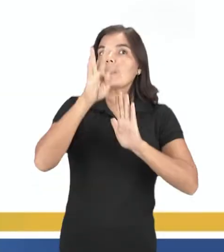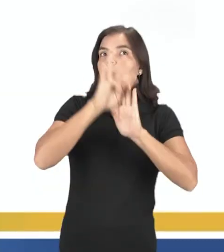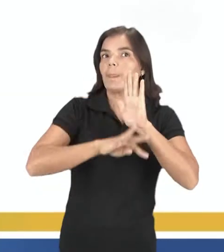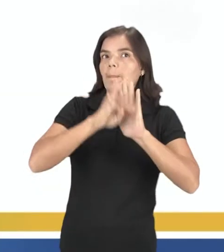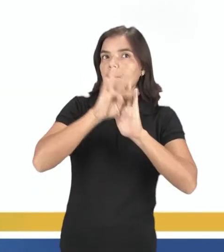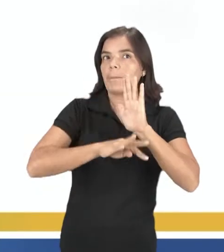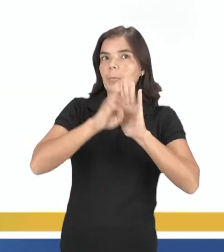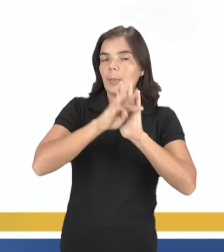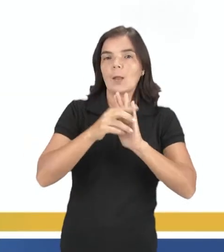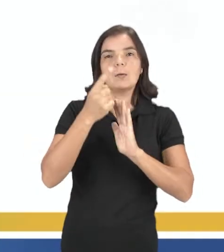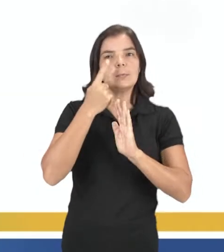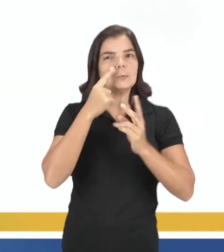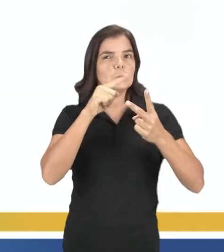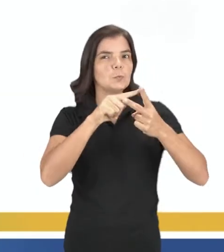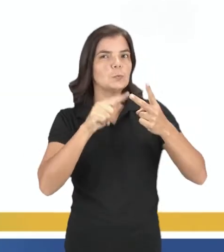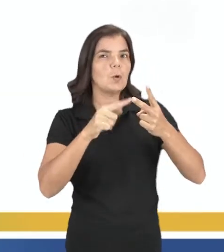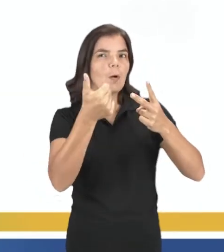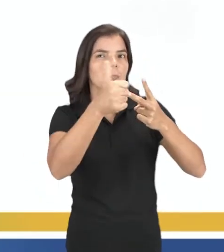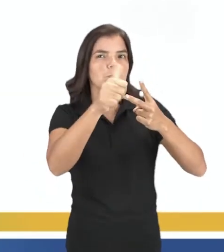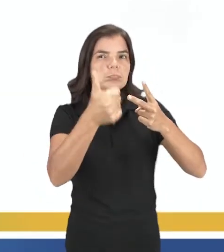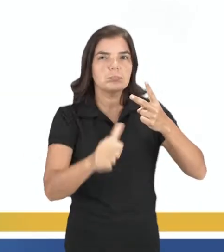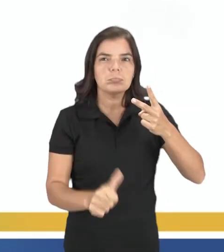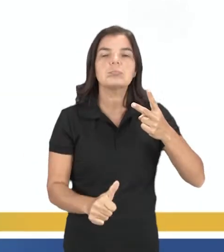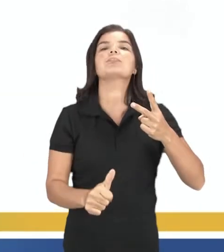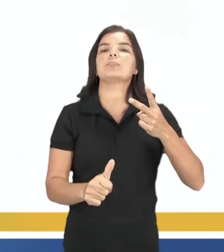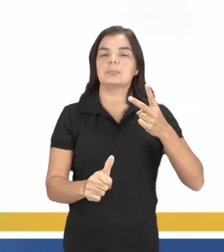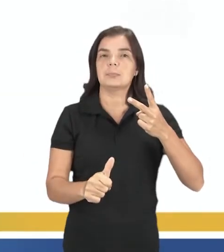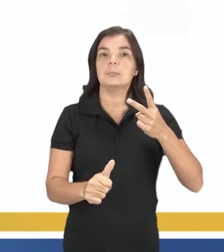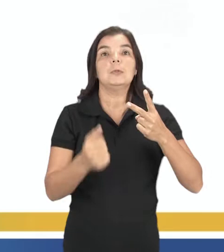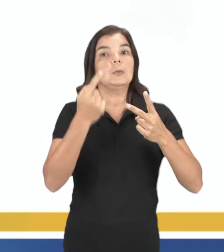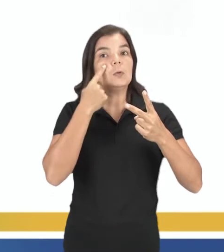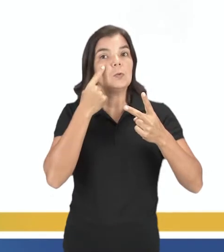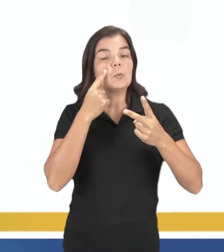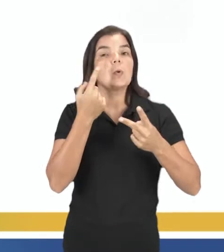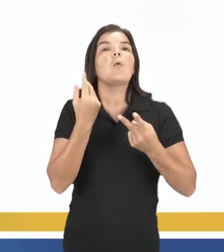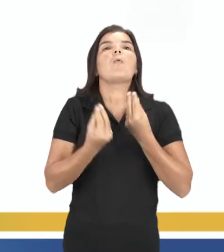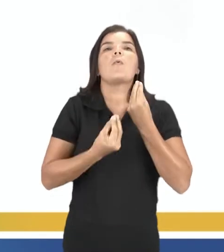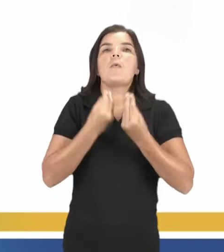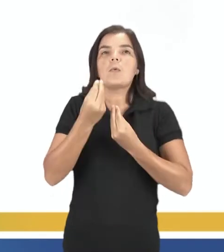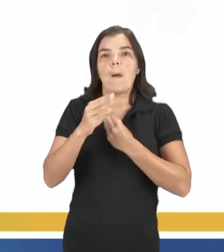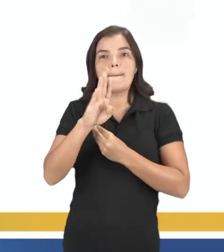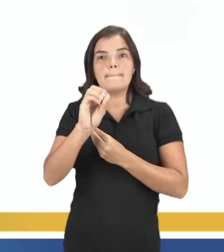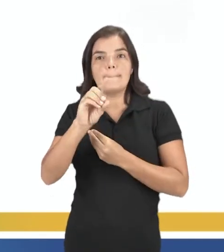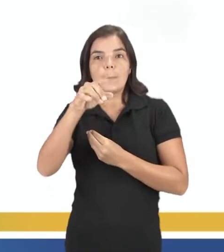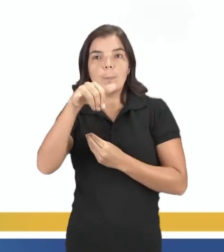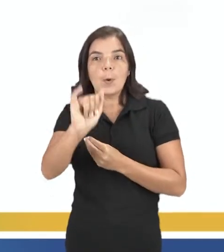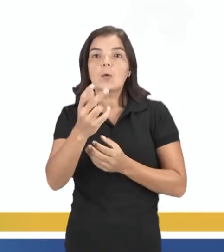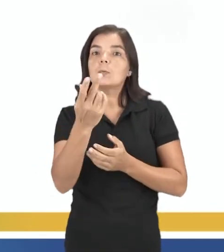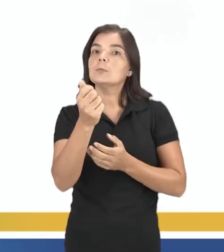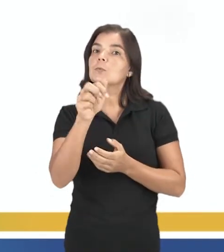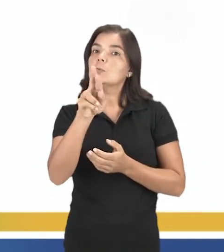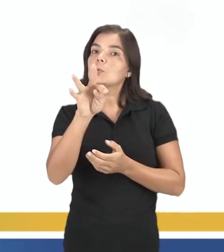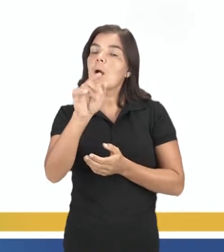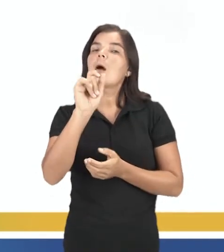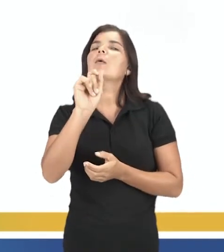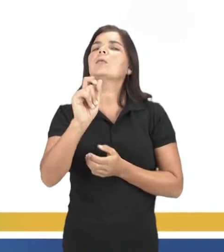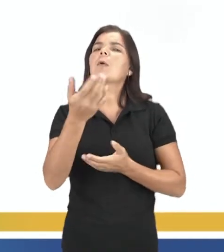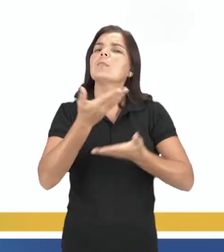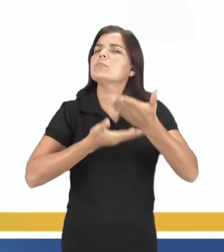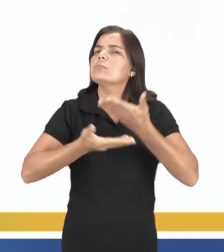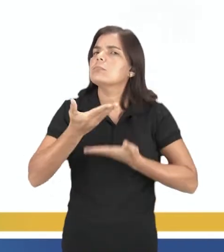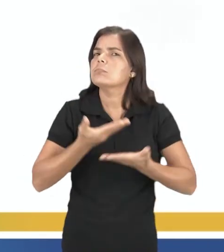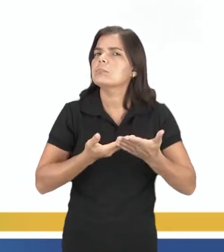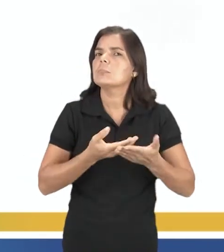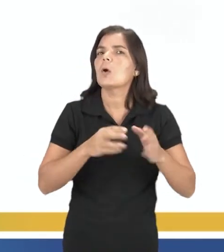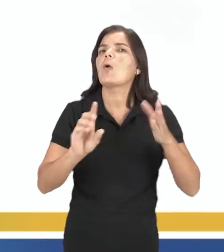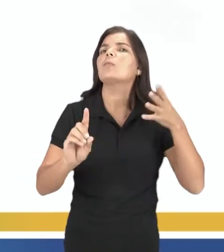nos textos, ou seja, você vai ter que analisar os dois textos, a concepção de body art está relacionada a que